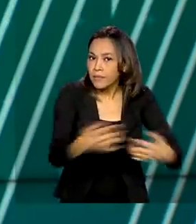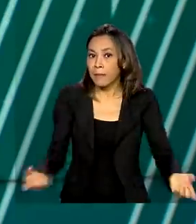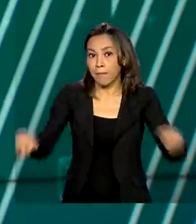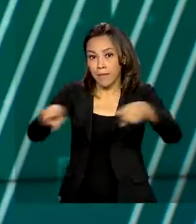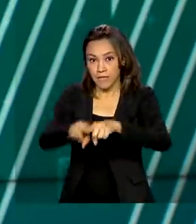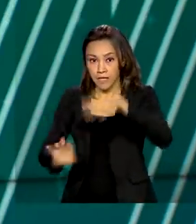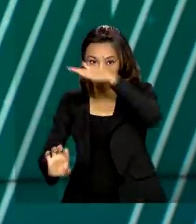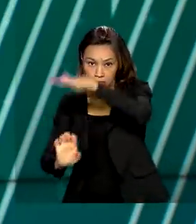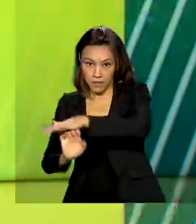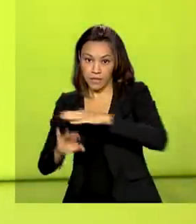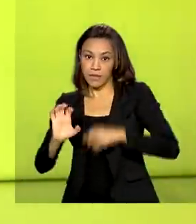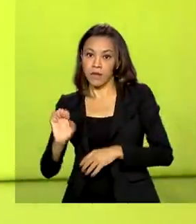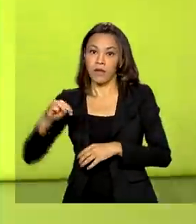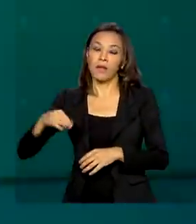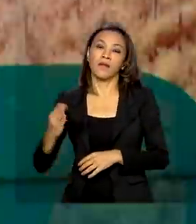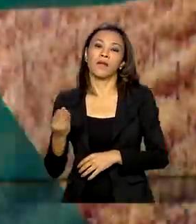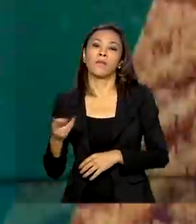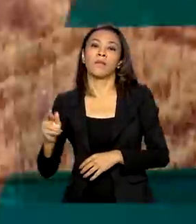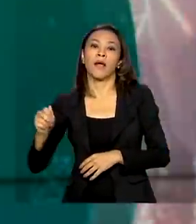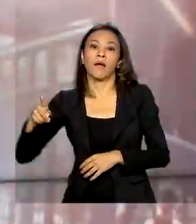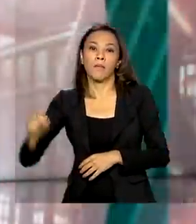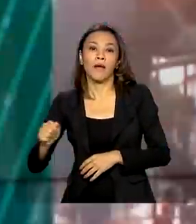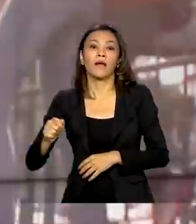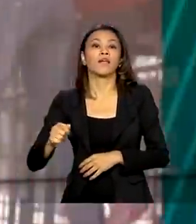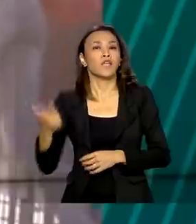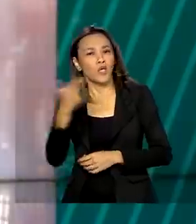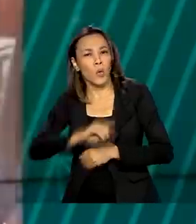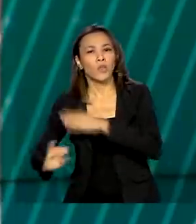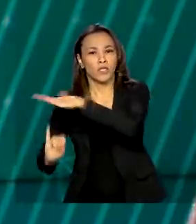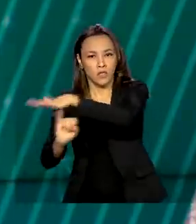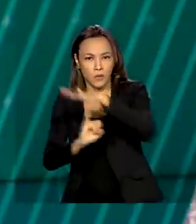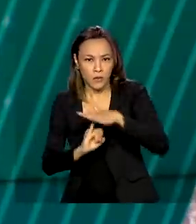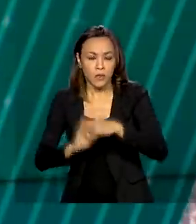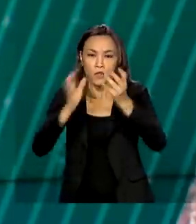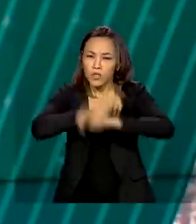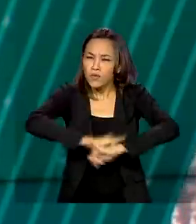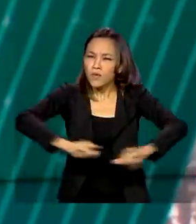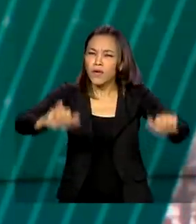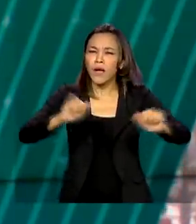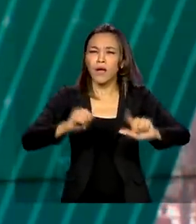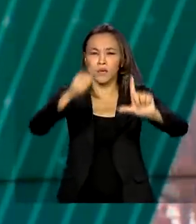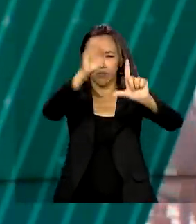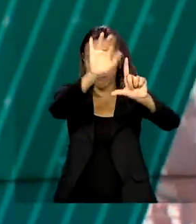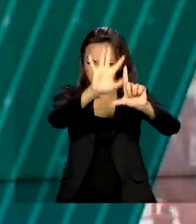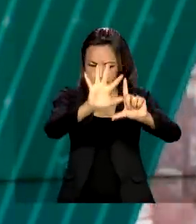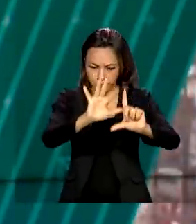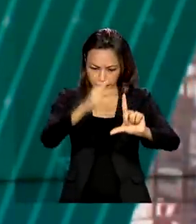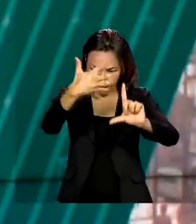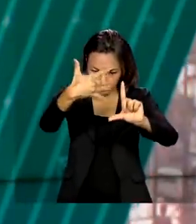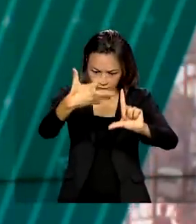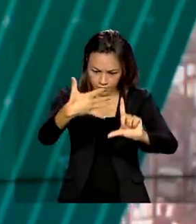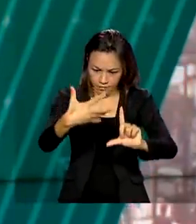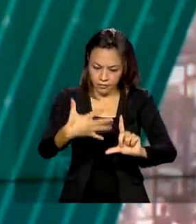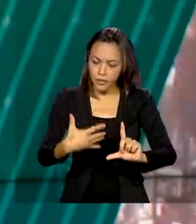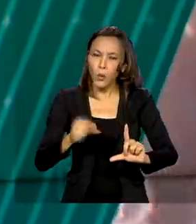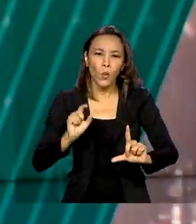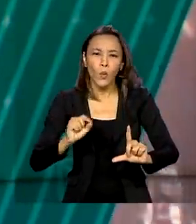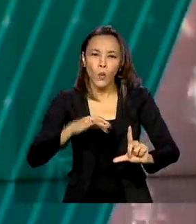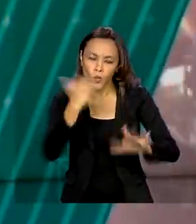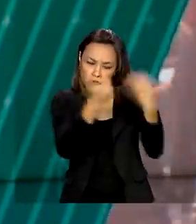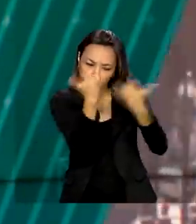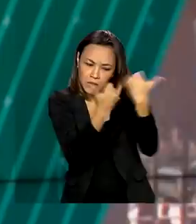outras instituições, lançou uma plataforma online com informações sobre os solos no Brasil. São mapas e dados